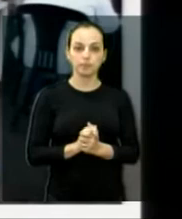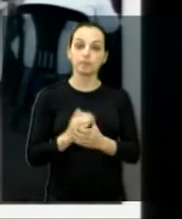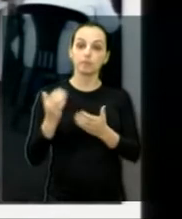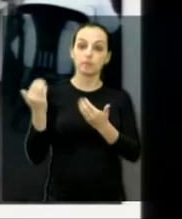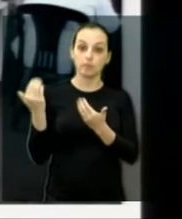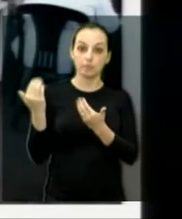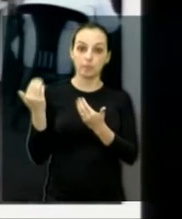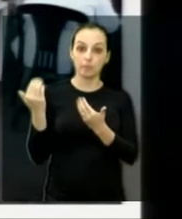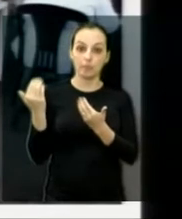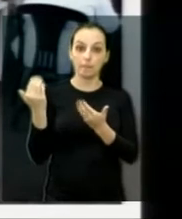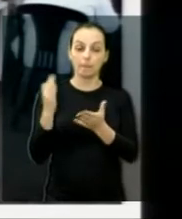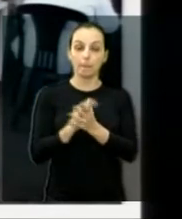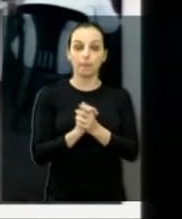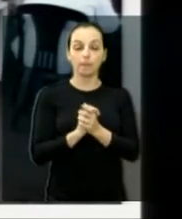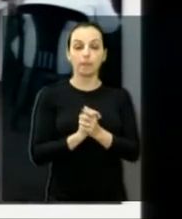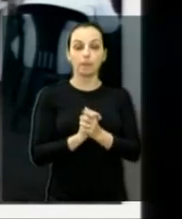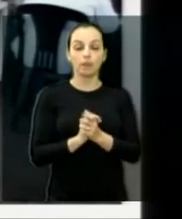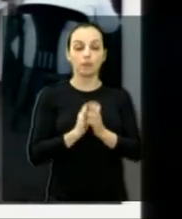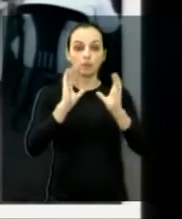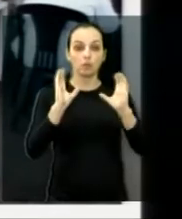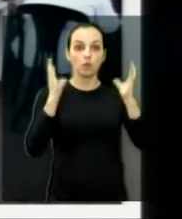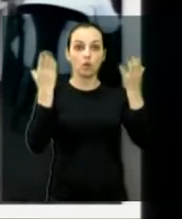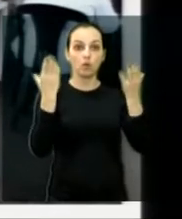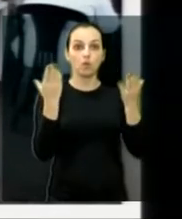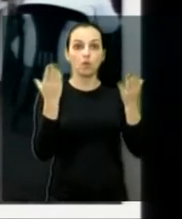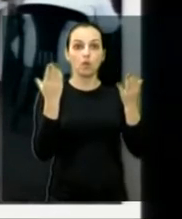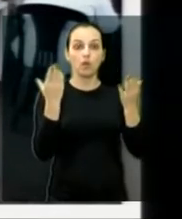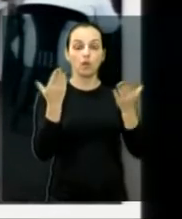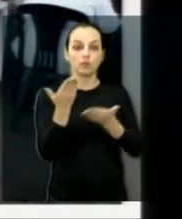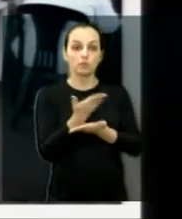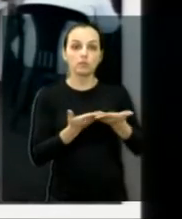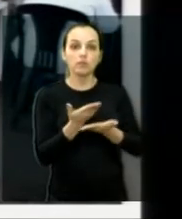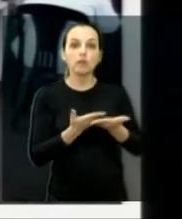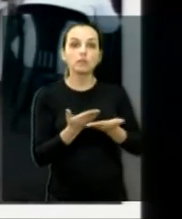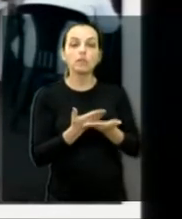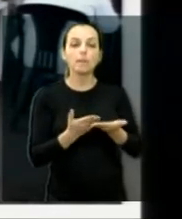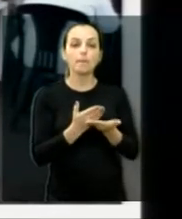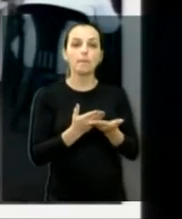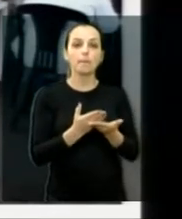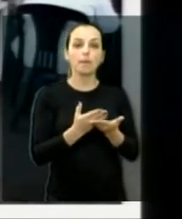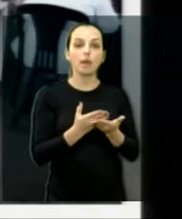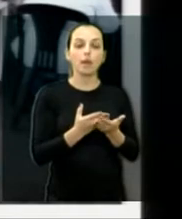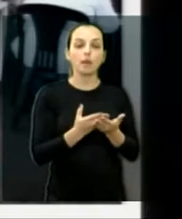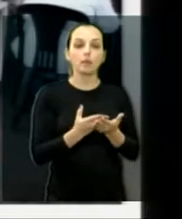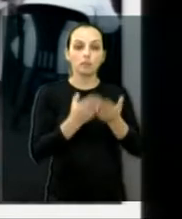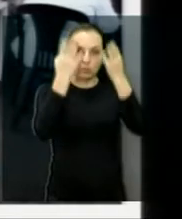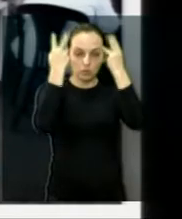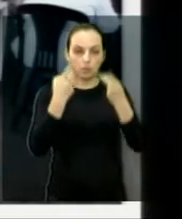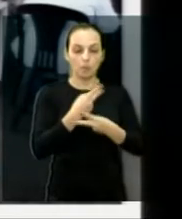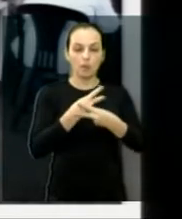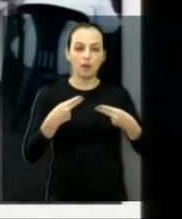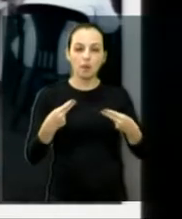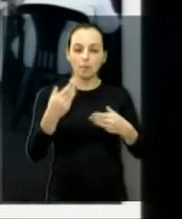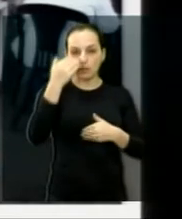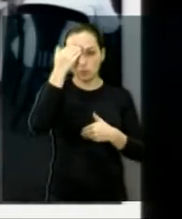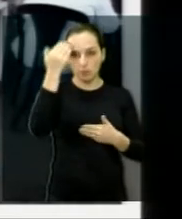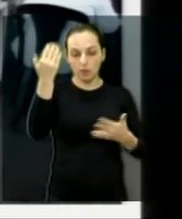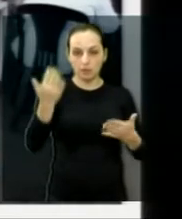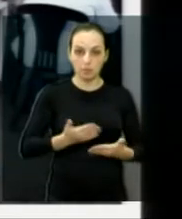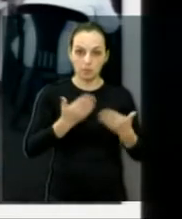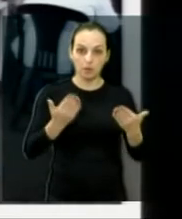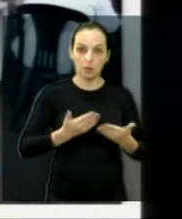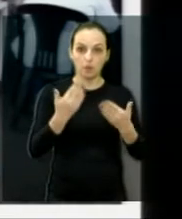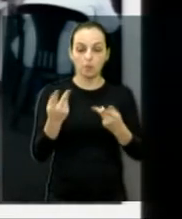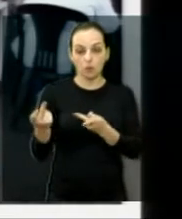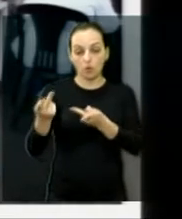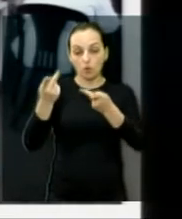Ali eu estava ali no evento, ali com o Elton Negrini, o vereador. Muito obrigado, Vila Negrini, pela sua iniciativa, e ter convidado o